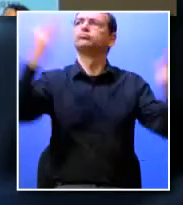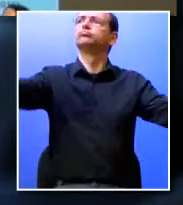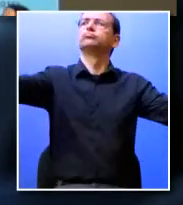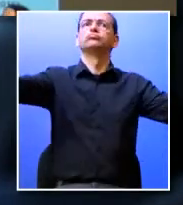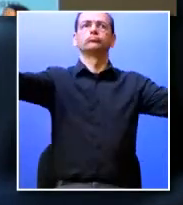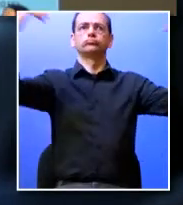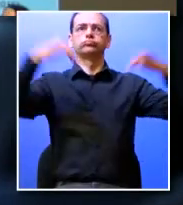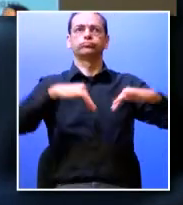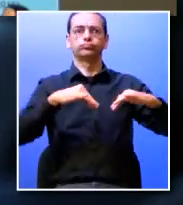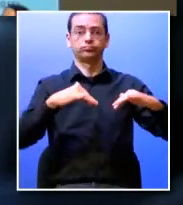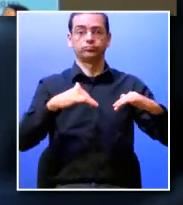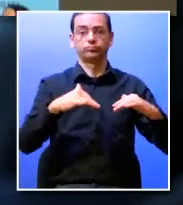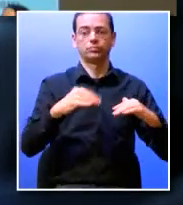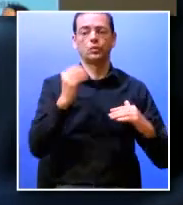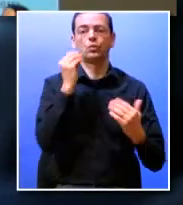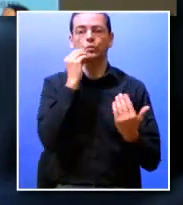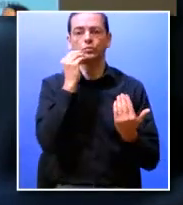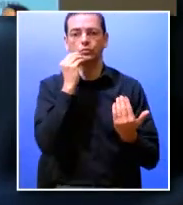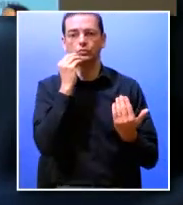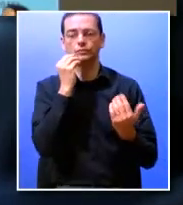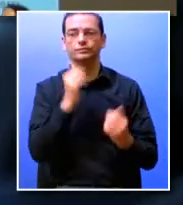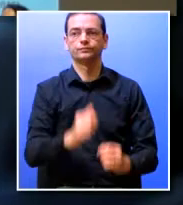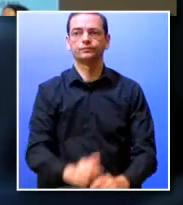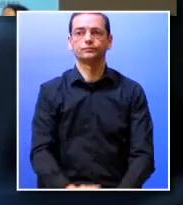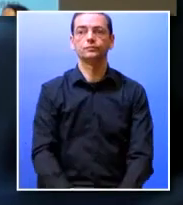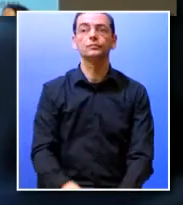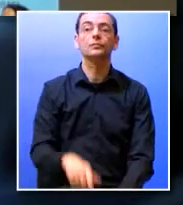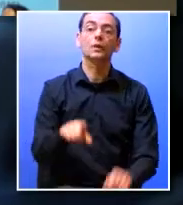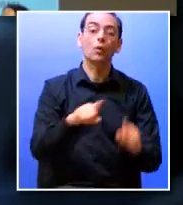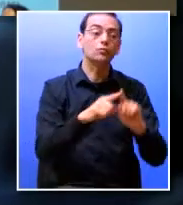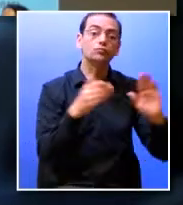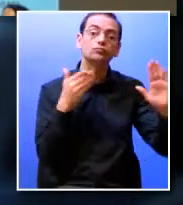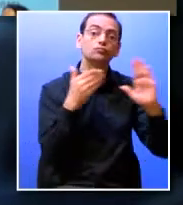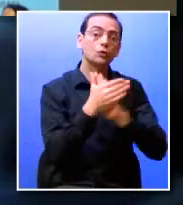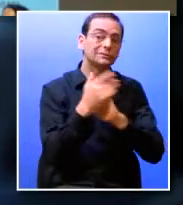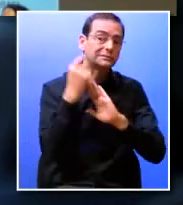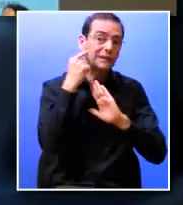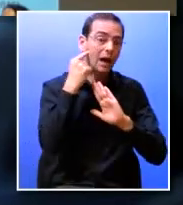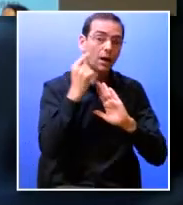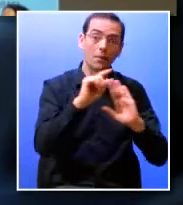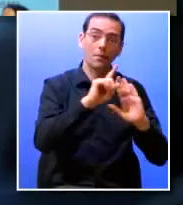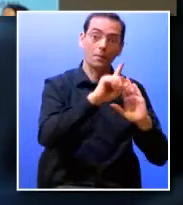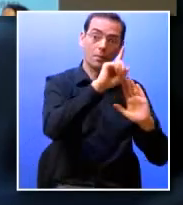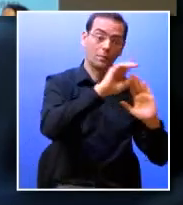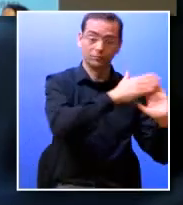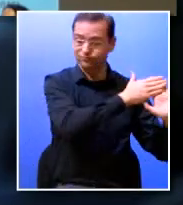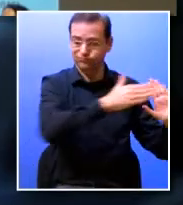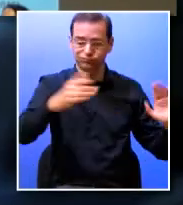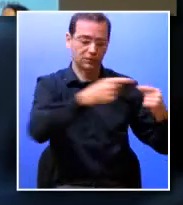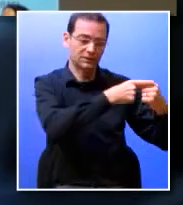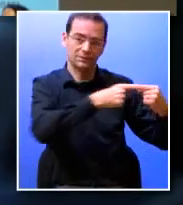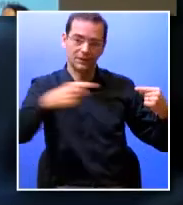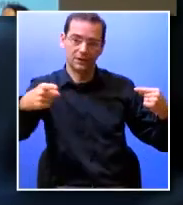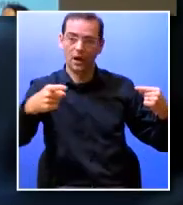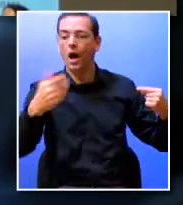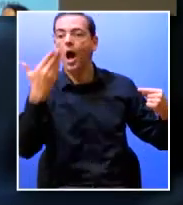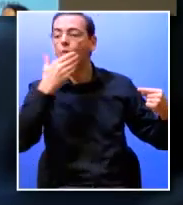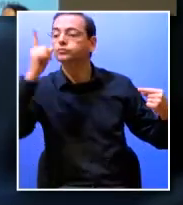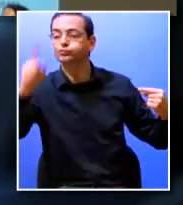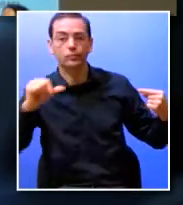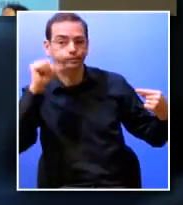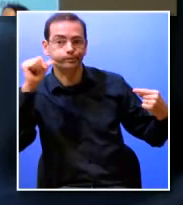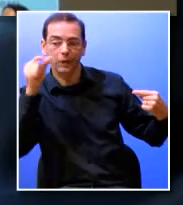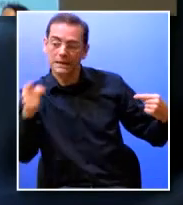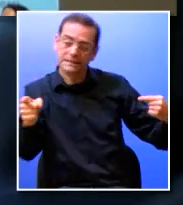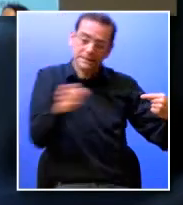é feita de forma a que desde o primeiro dia que eles entram no ISCTE é uma semana que antecede o início das aulas